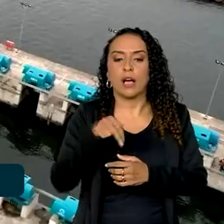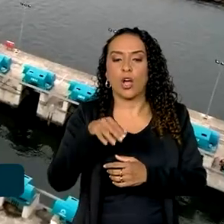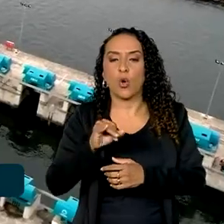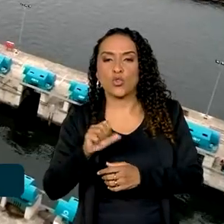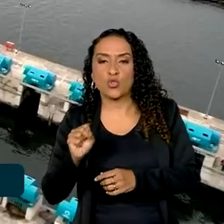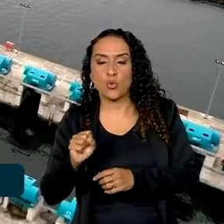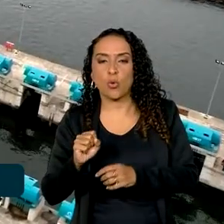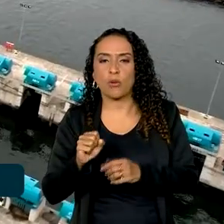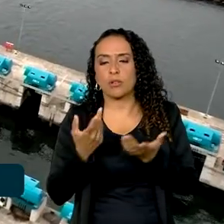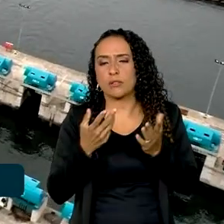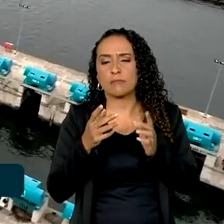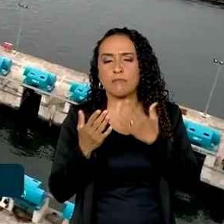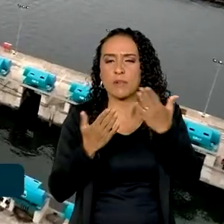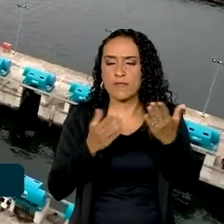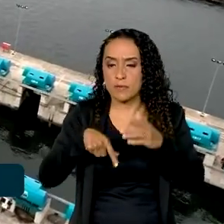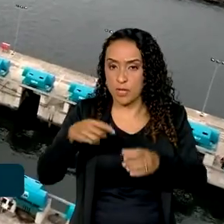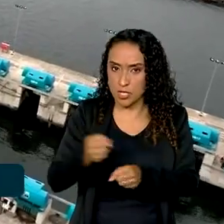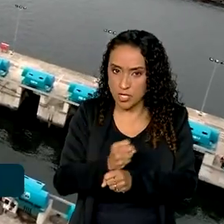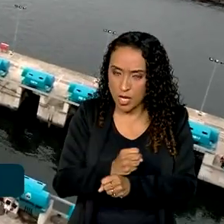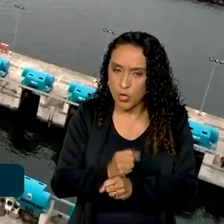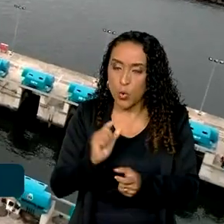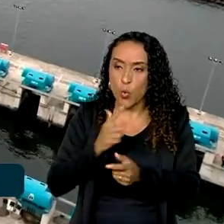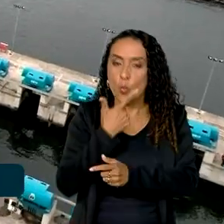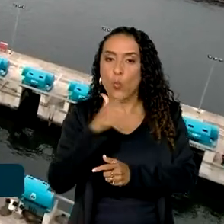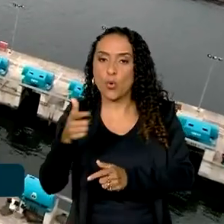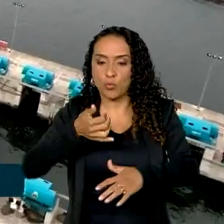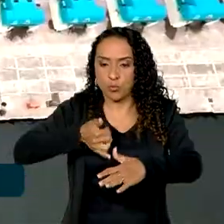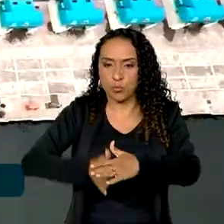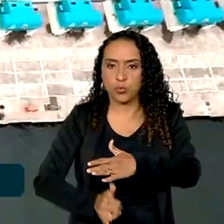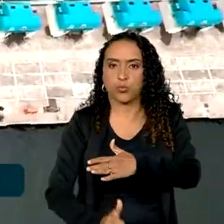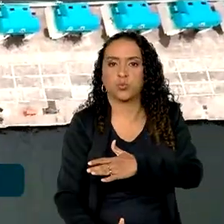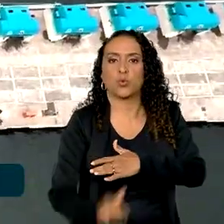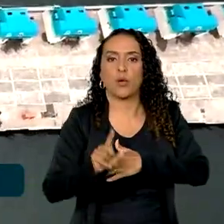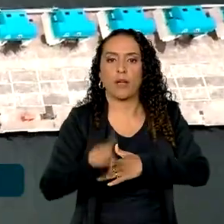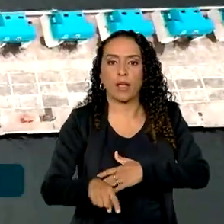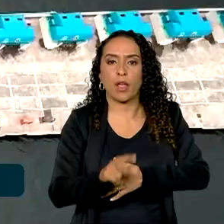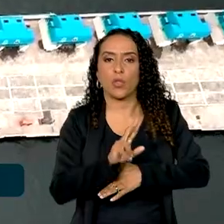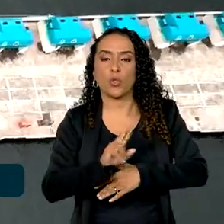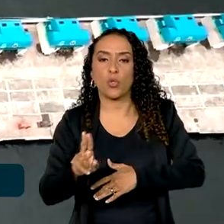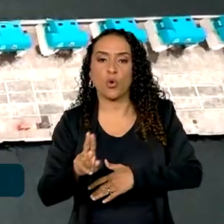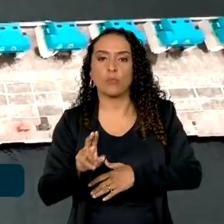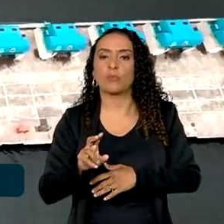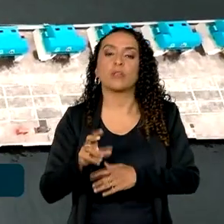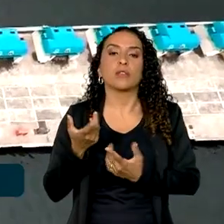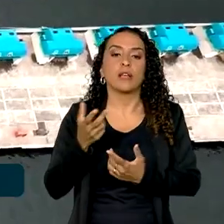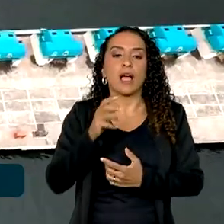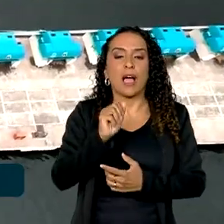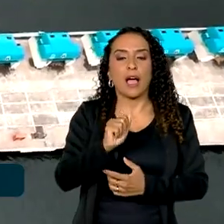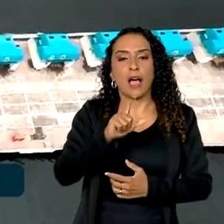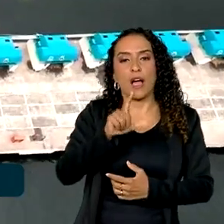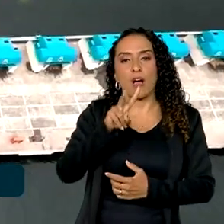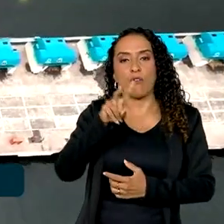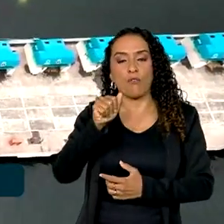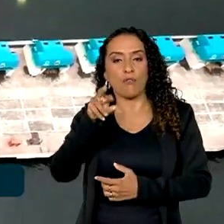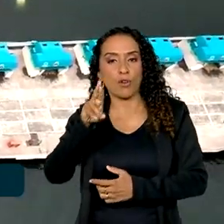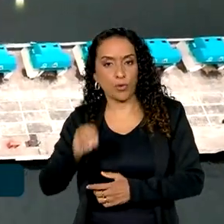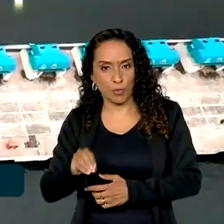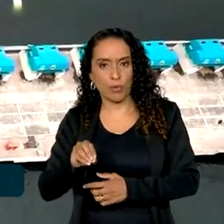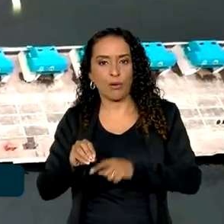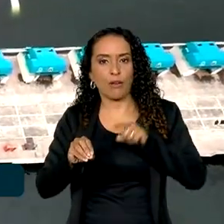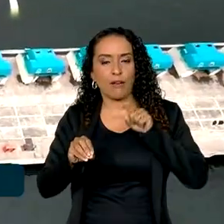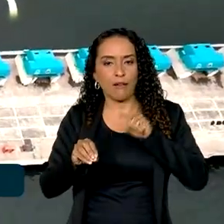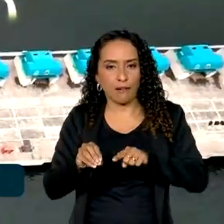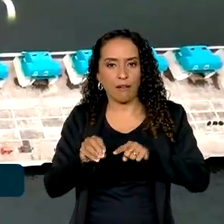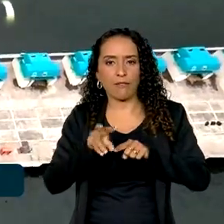previsto para este ano, o próximo a ser lançado ao mar será o submarino nuclear Álvaro Alberto, que